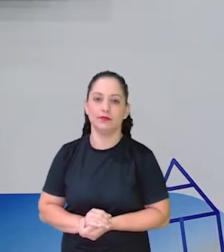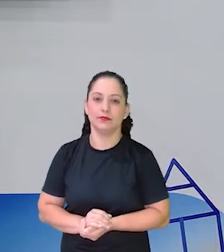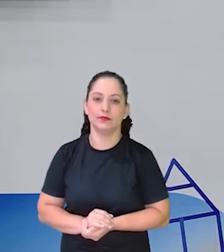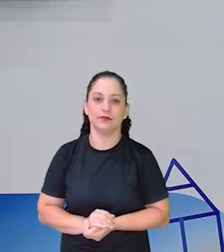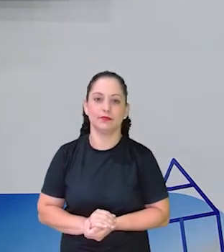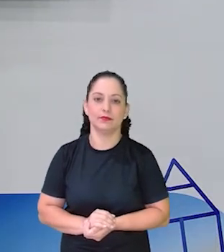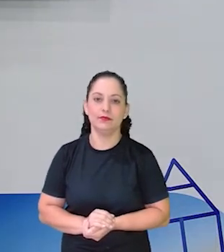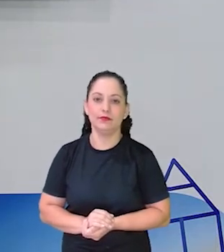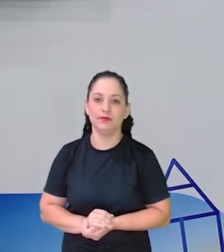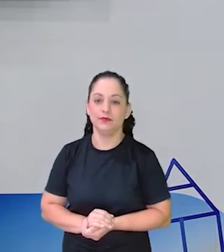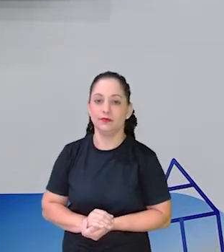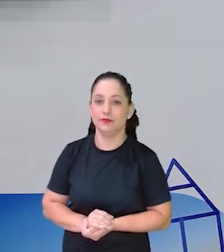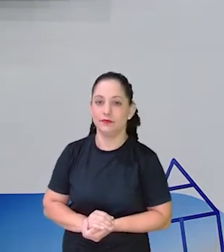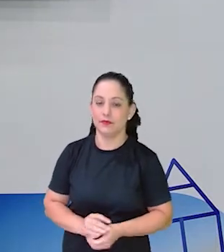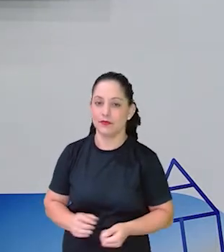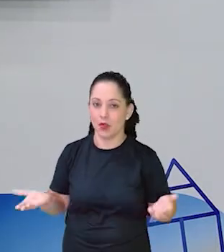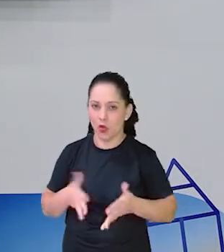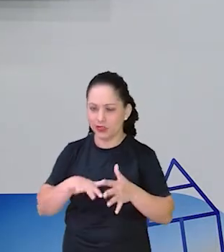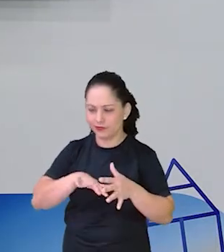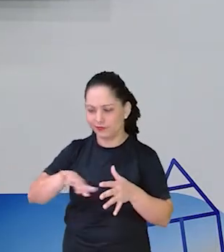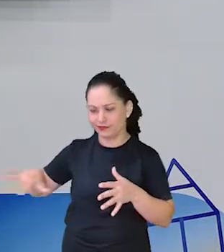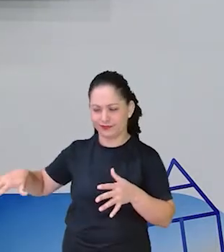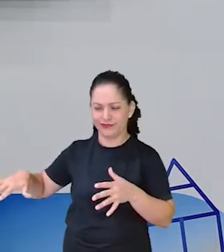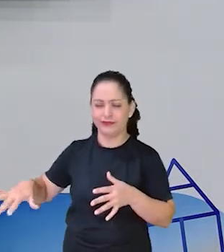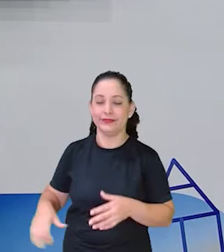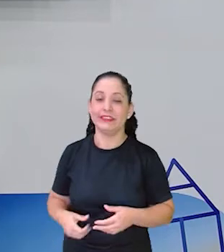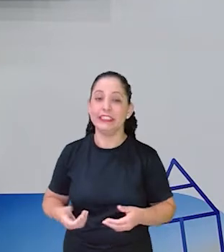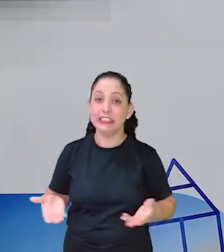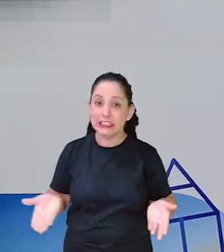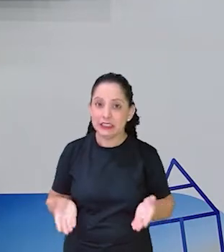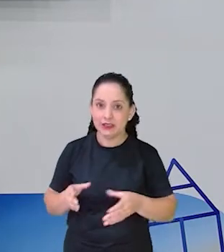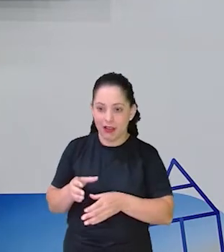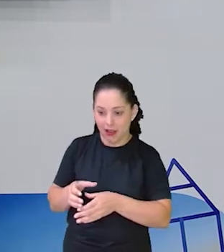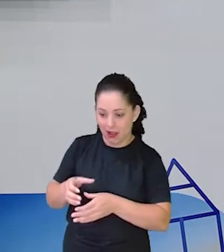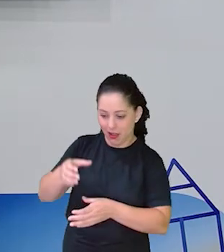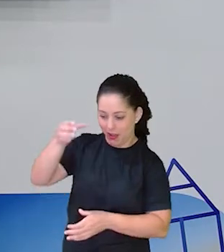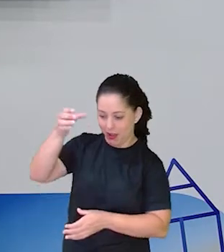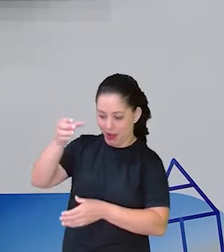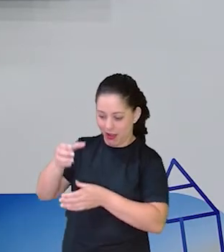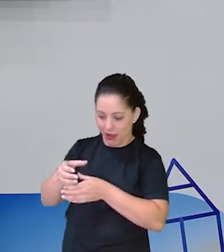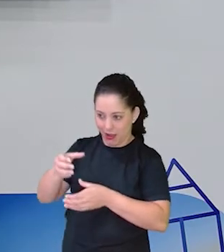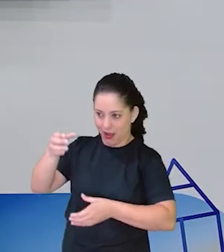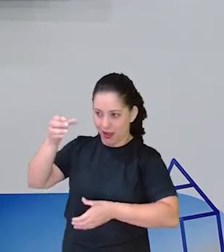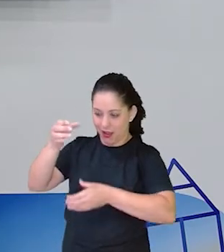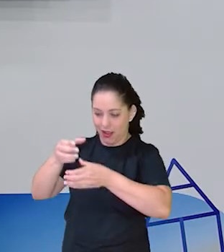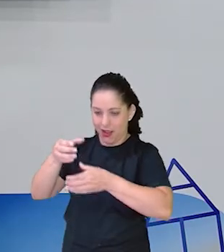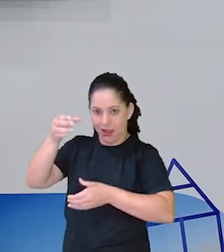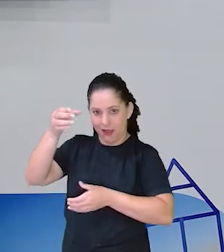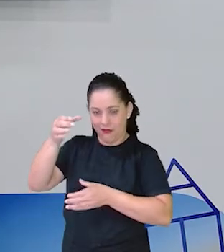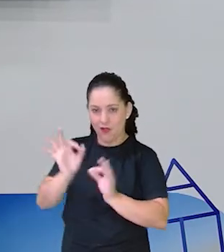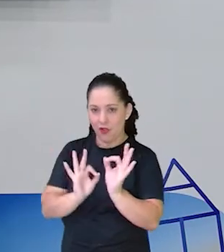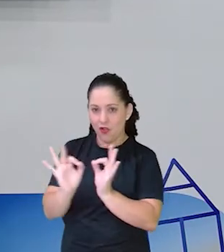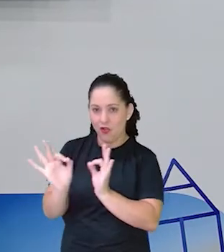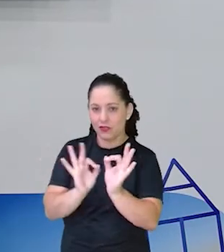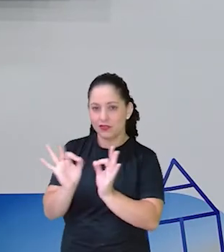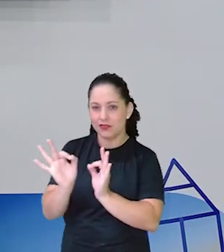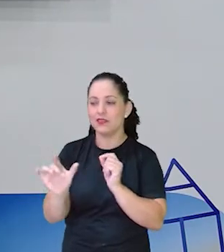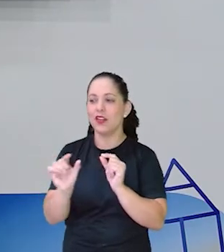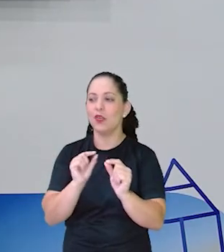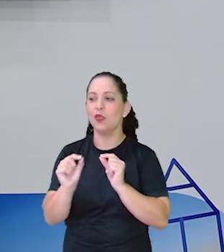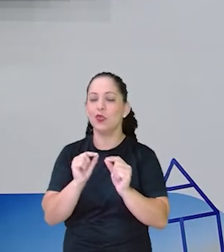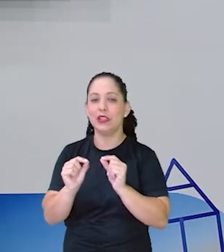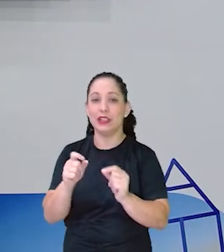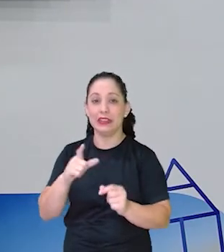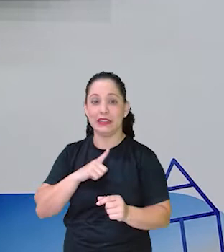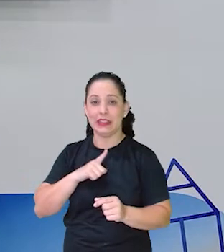Aqui é o resíduo Que a gente não vai utilizar E agora a gente vai Se orientar Por essa linha Aqui